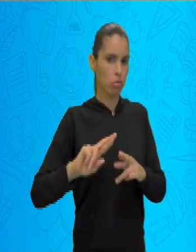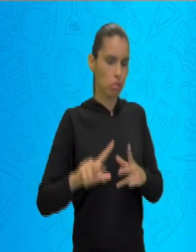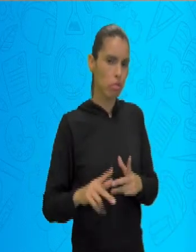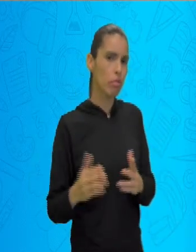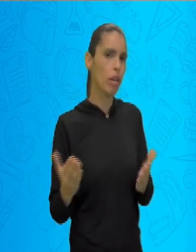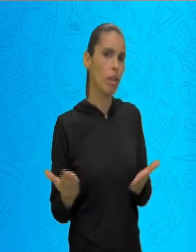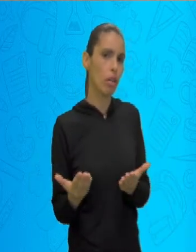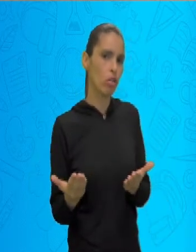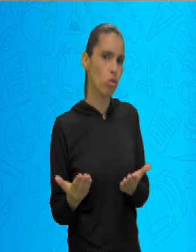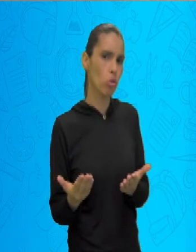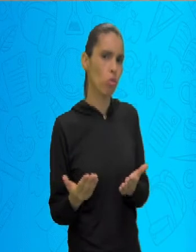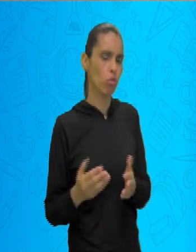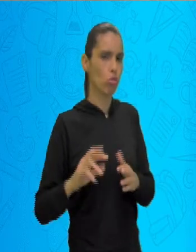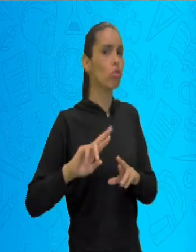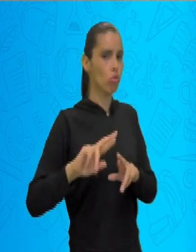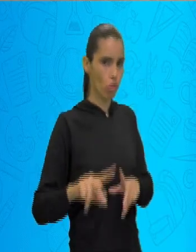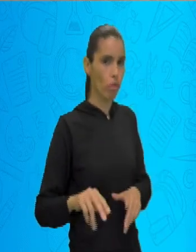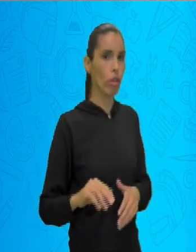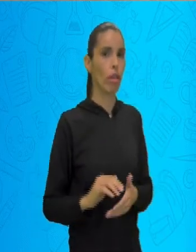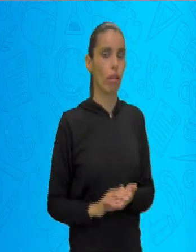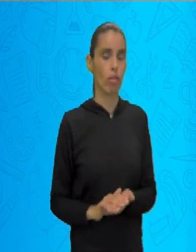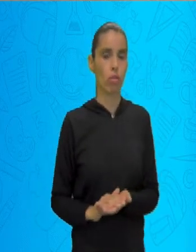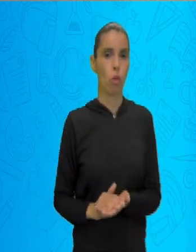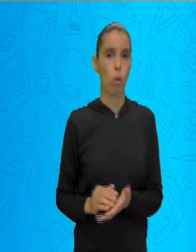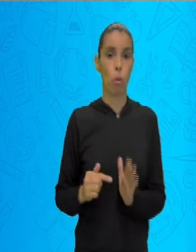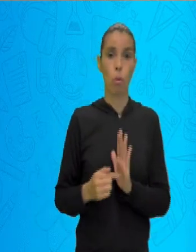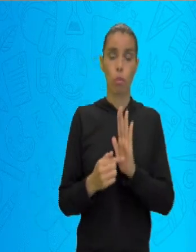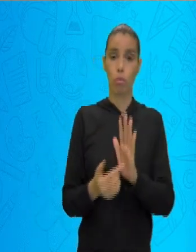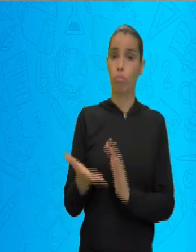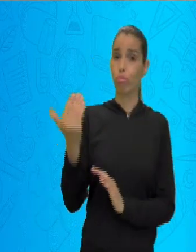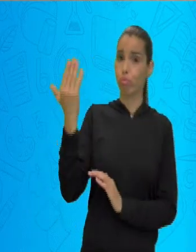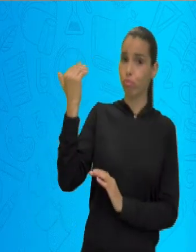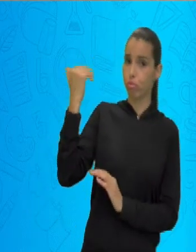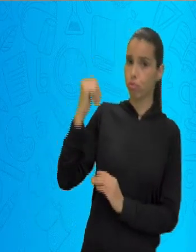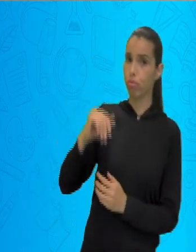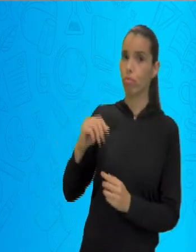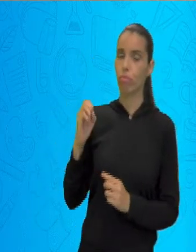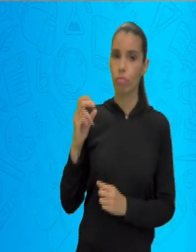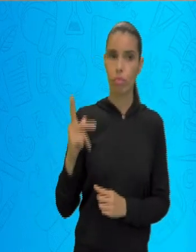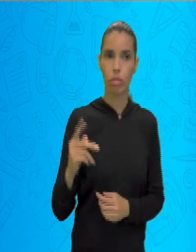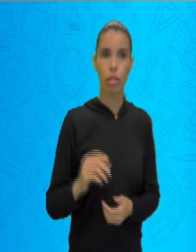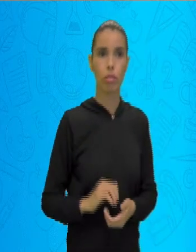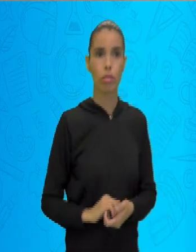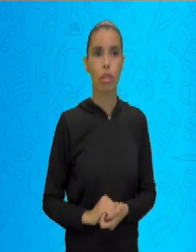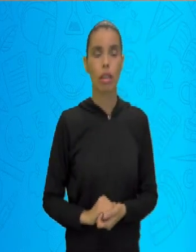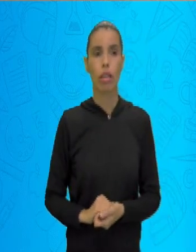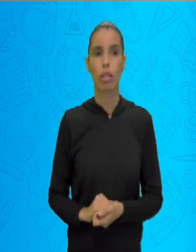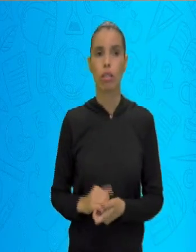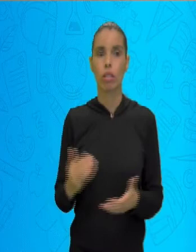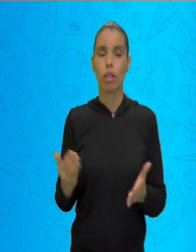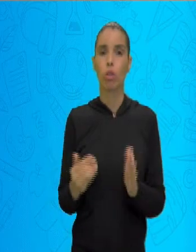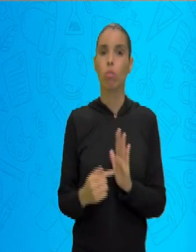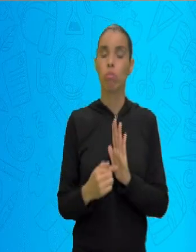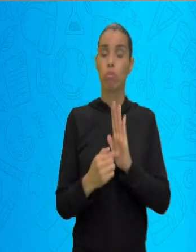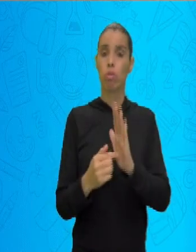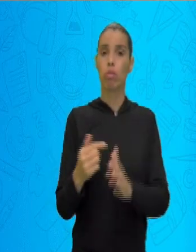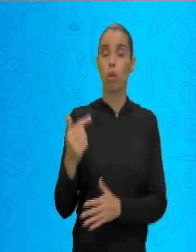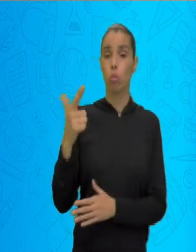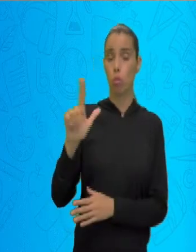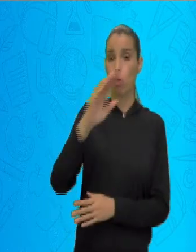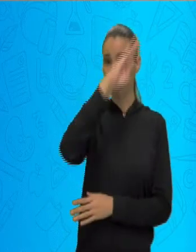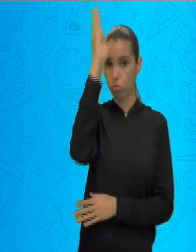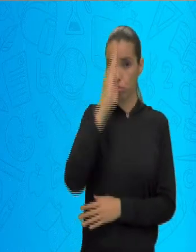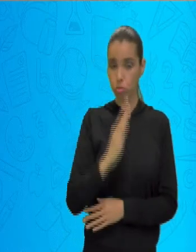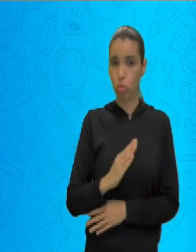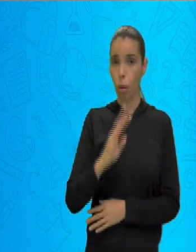Essa é a divisão que nós usamos hoje, na década de 70. Mas observe, Mato